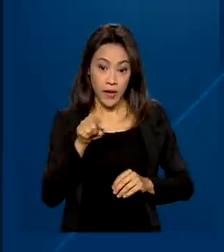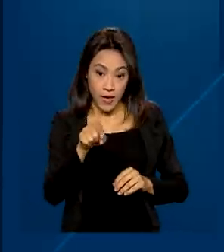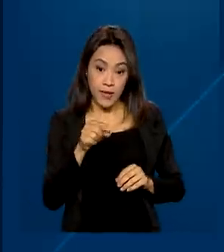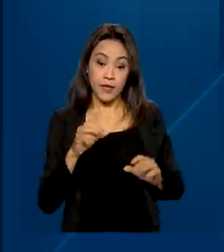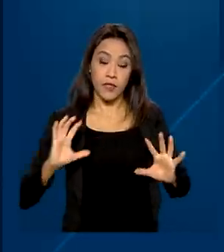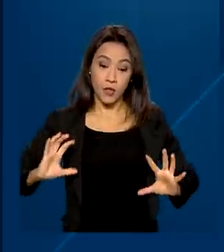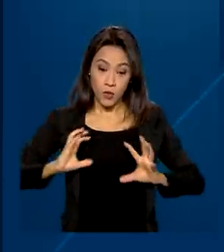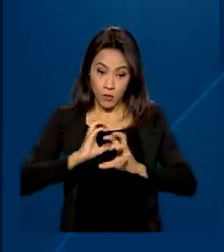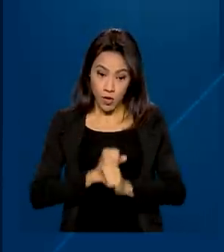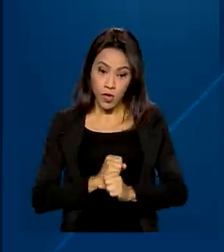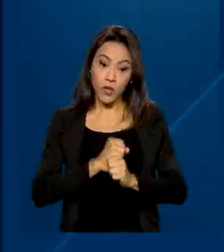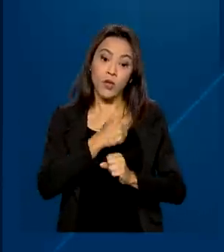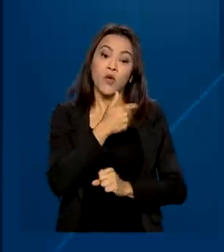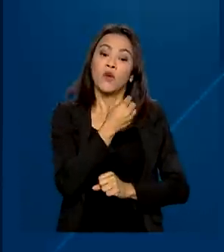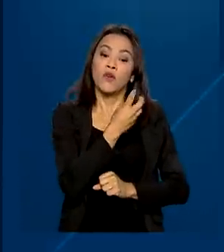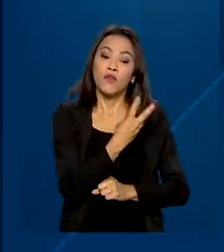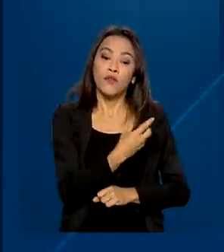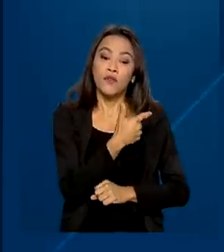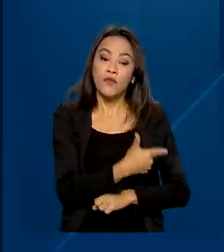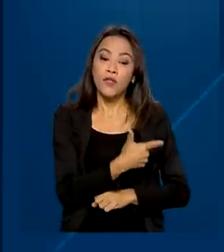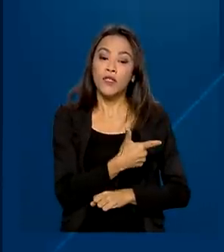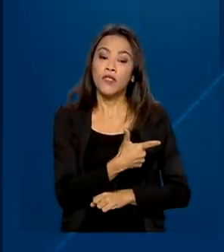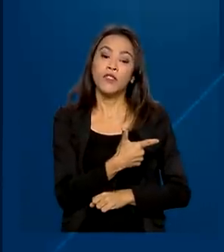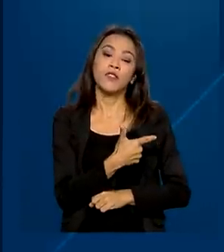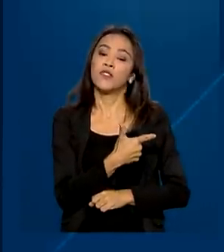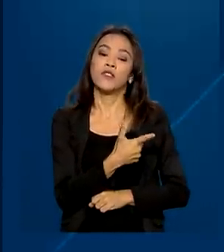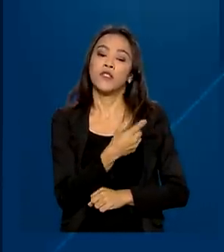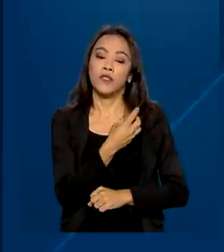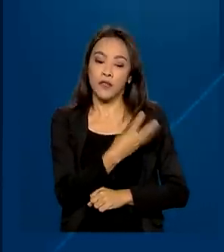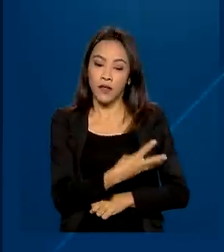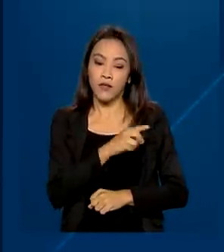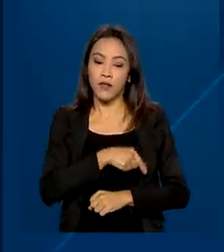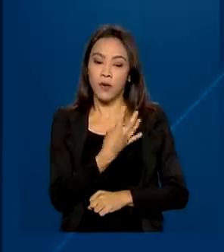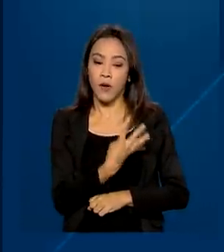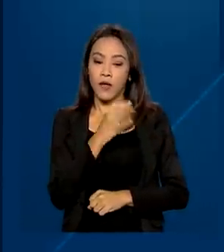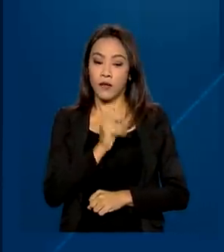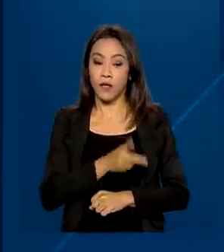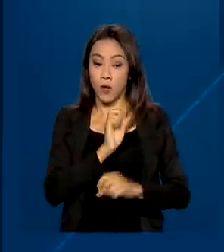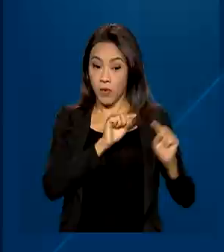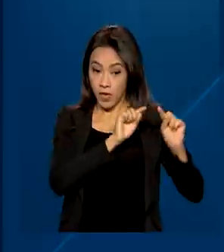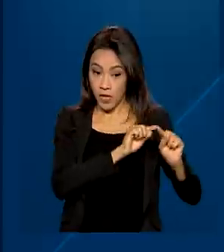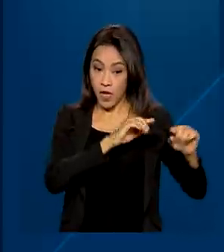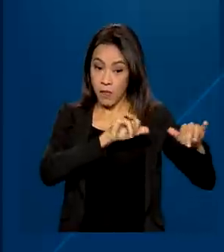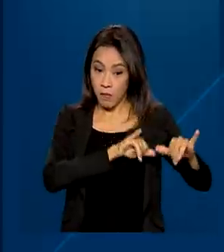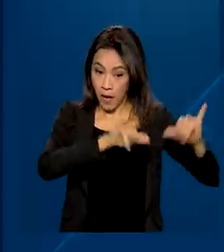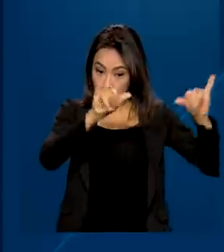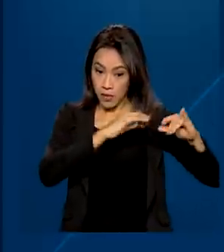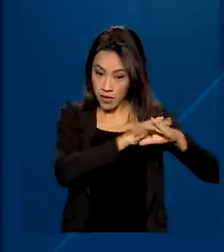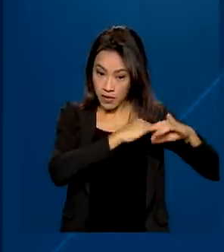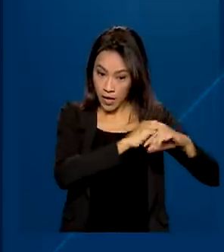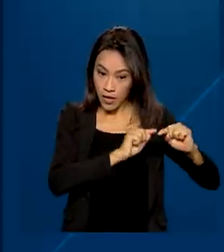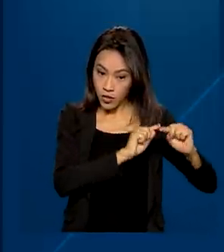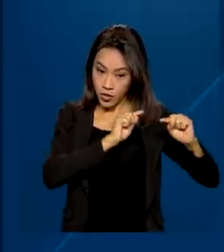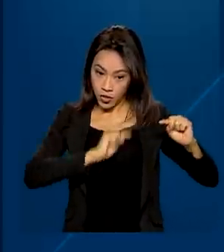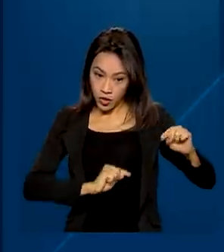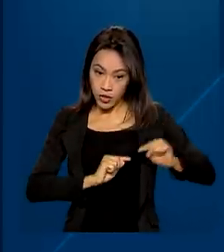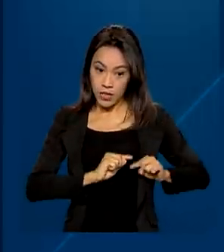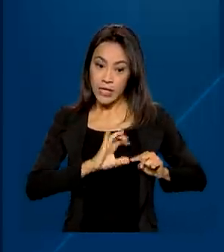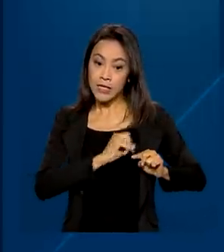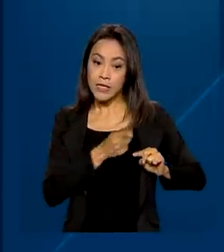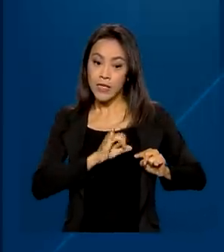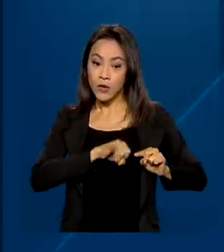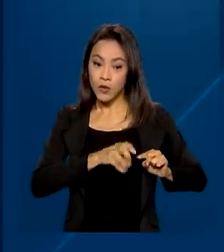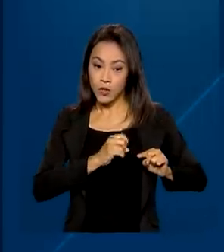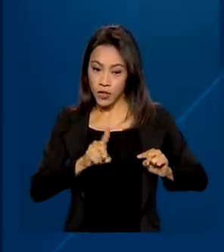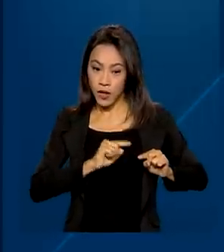vão somar 23,4 quilômetros de vias, desde a estação de Parnamirim, passando pelo município de São José de